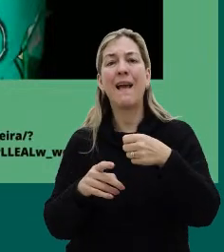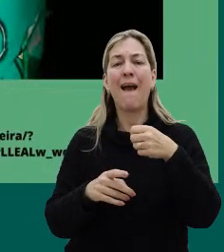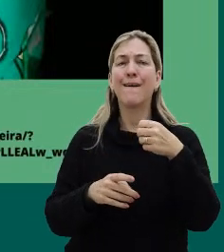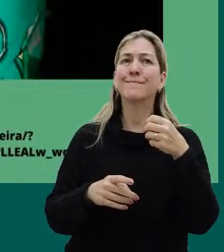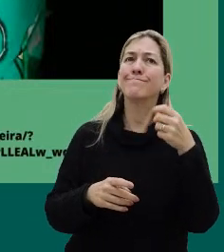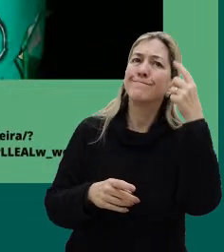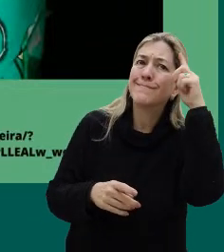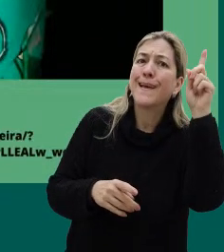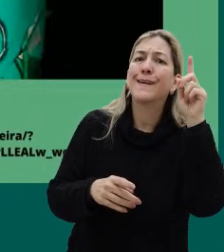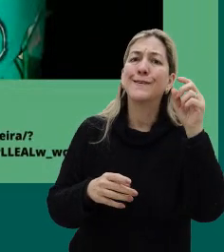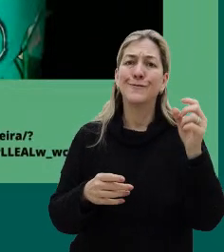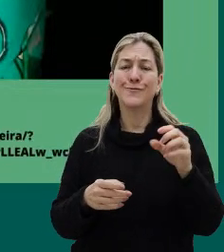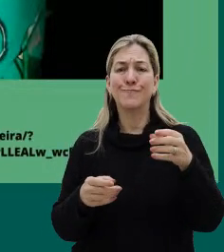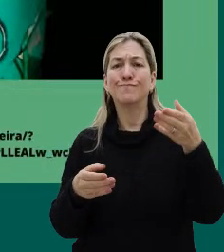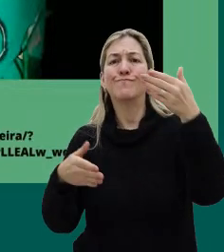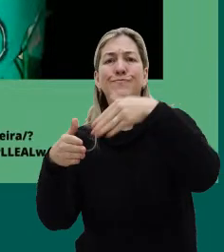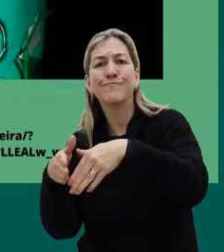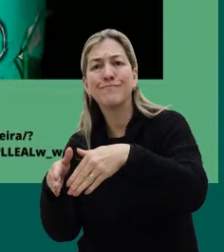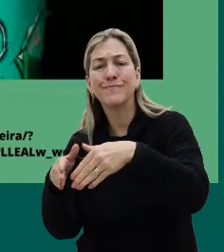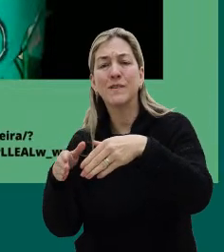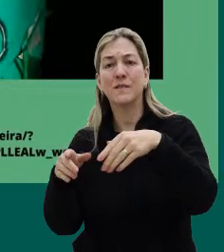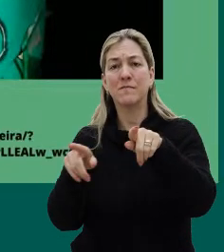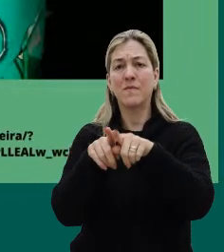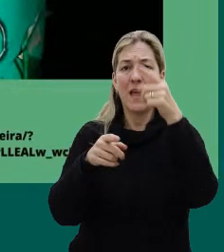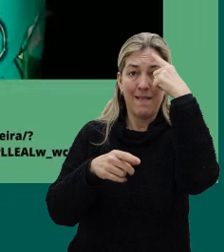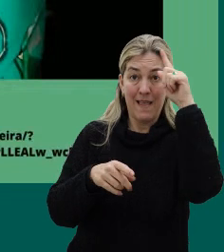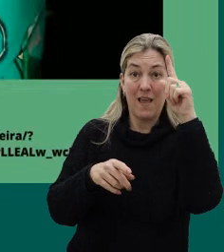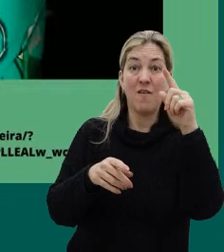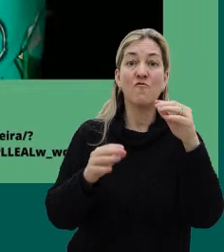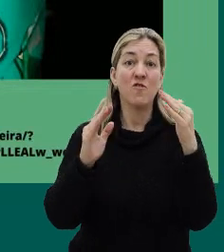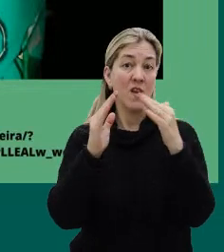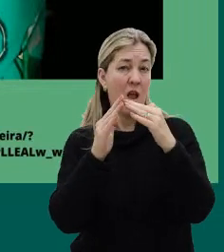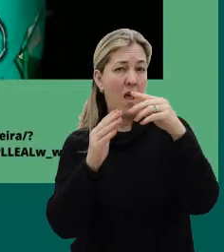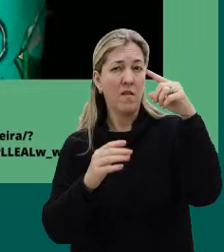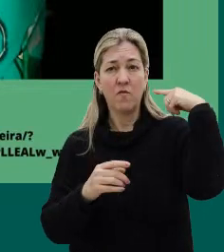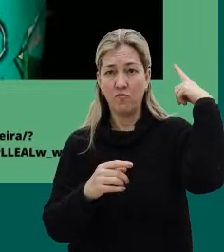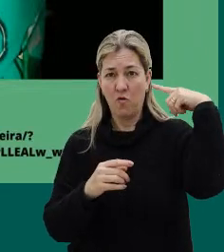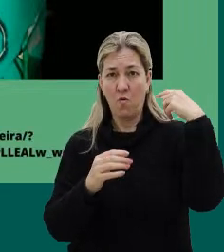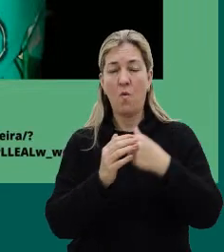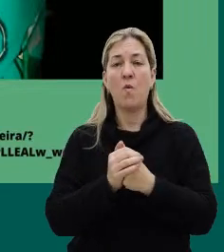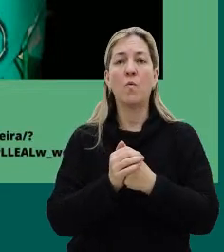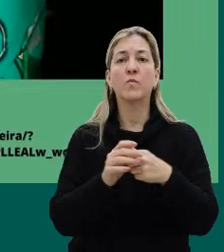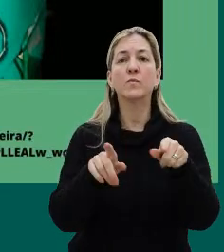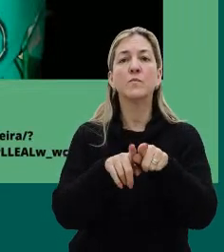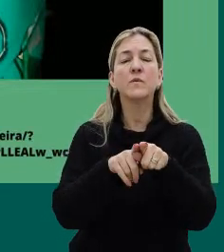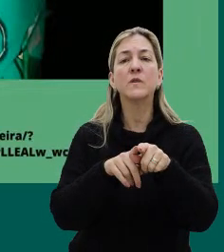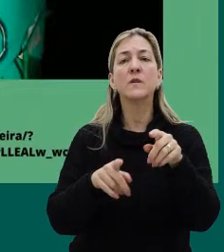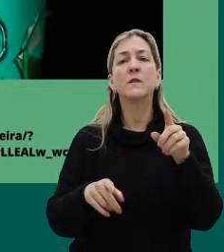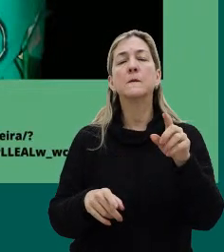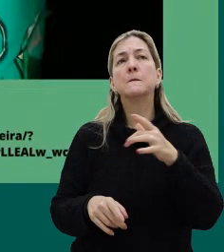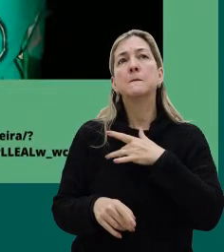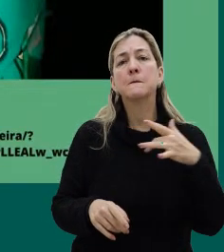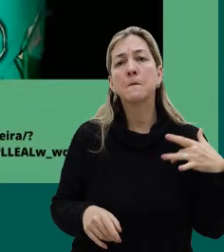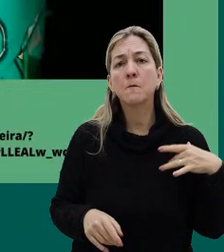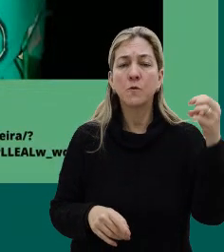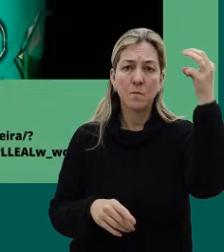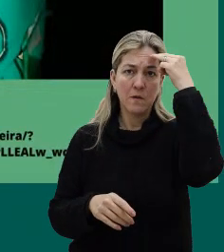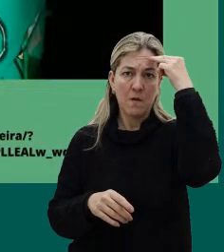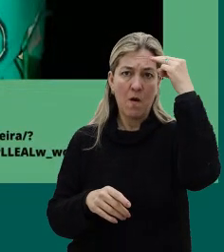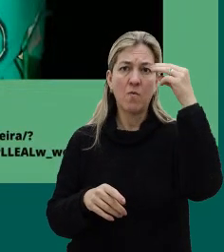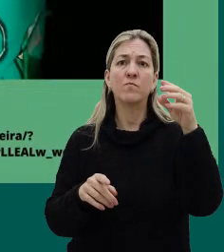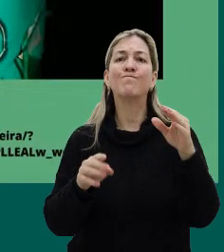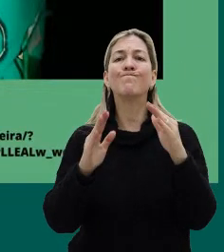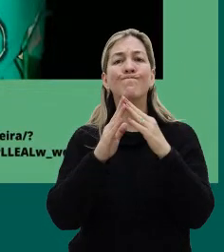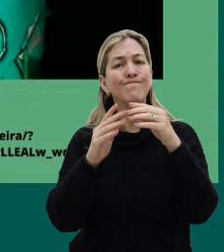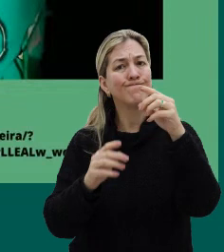manicômios. Então, essa lei estabelece novas diretrizes para políticas de saúde mental, para prever a substituição progressiva dos manicômios